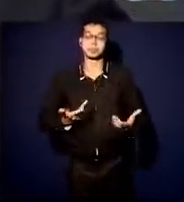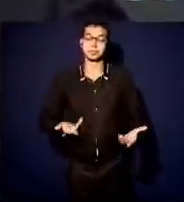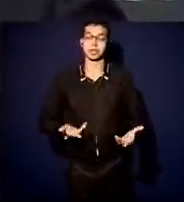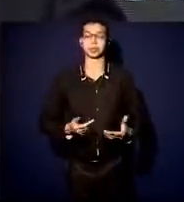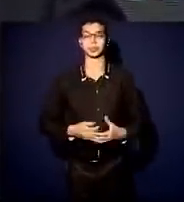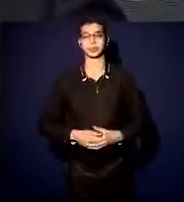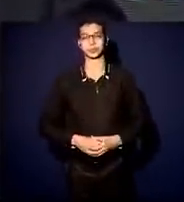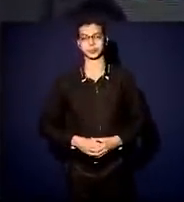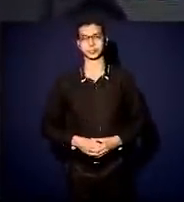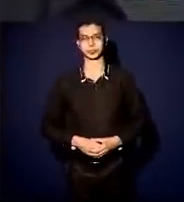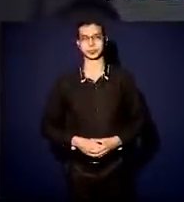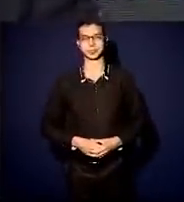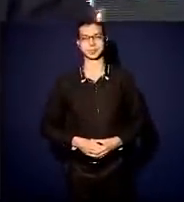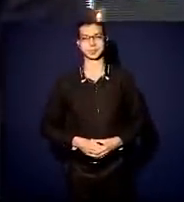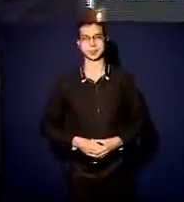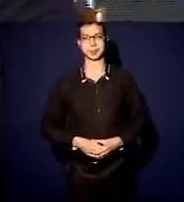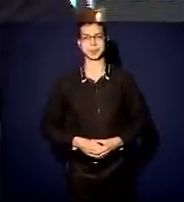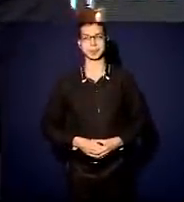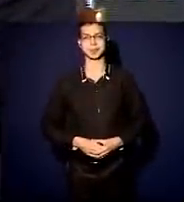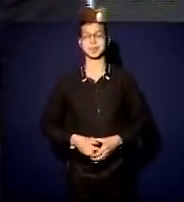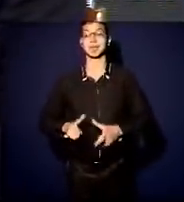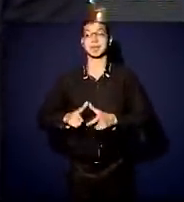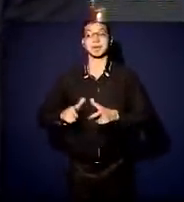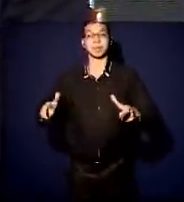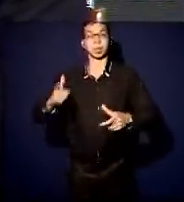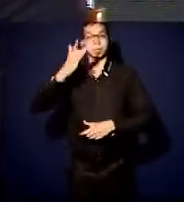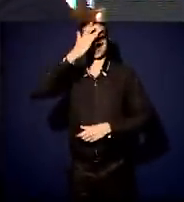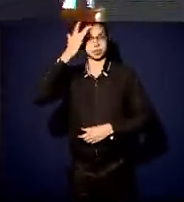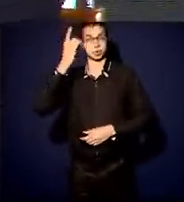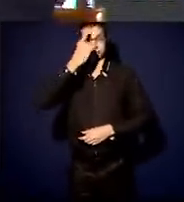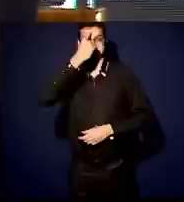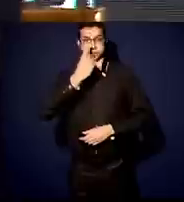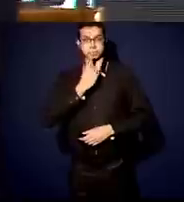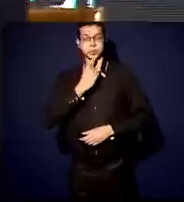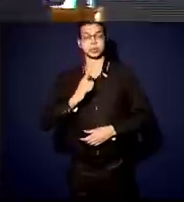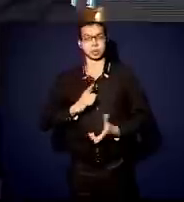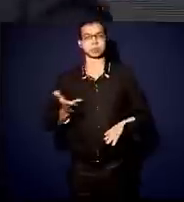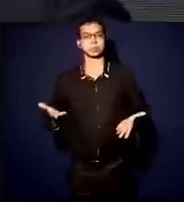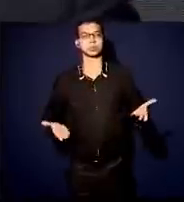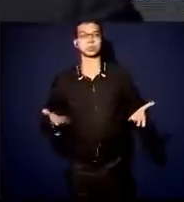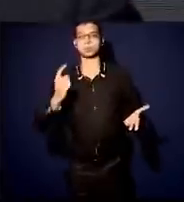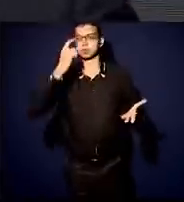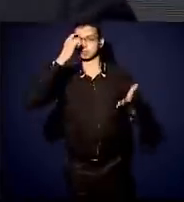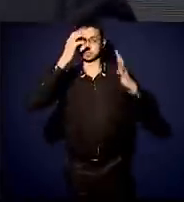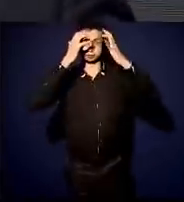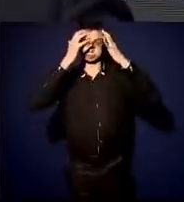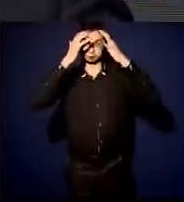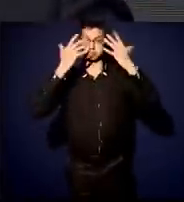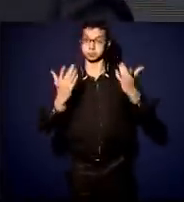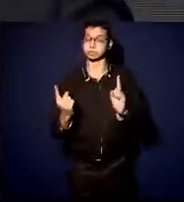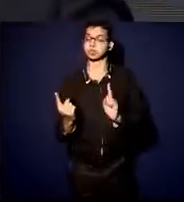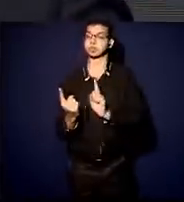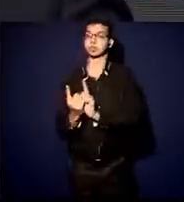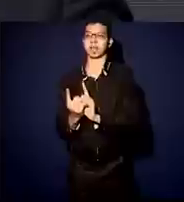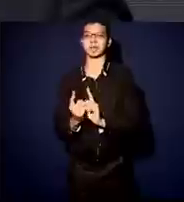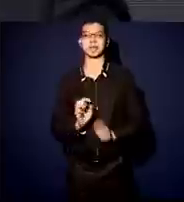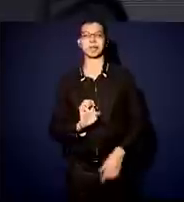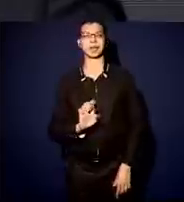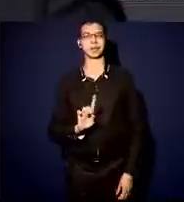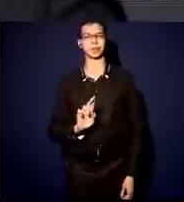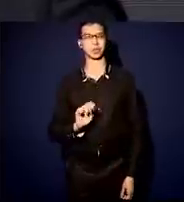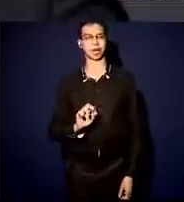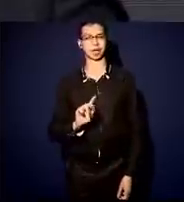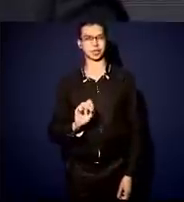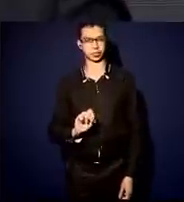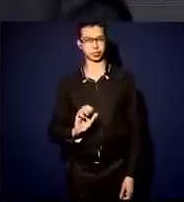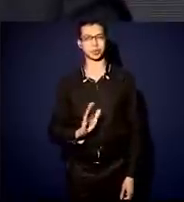têm um maior perfil de equilíbrio, de raciocínio, essa busca que o próprio Eduardo Leite falou aqui das soluções através